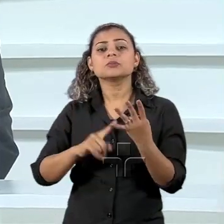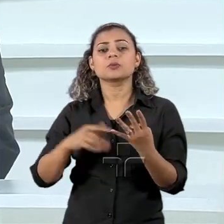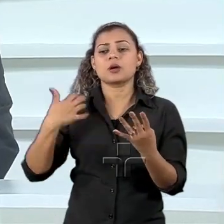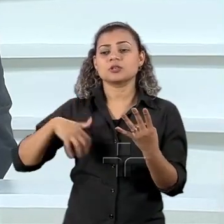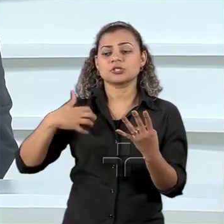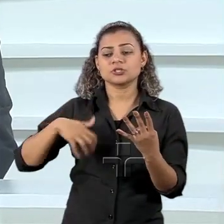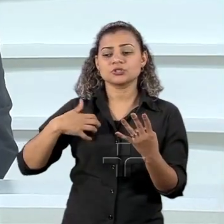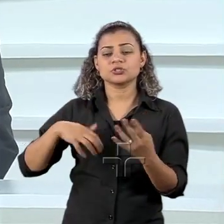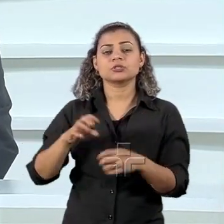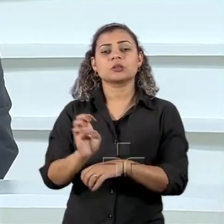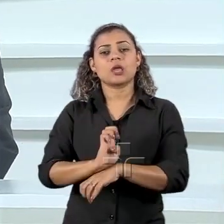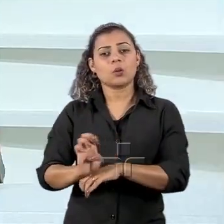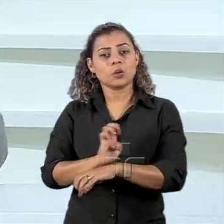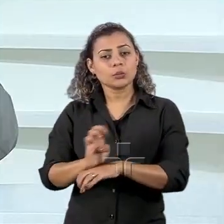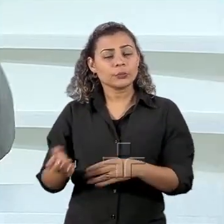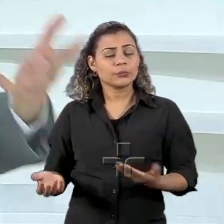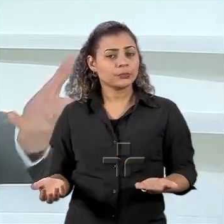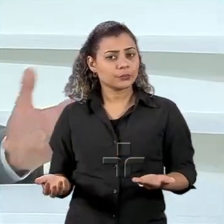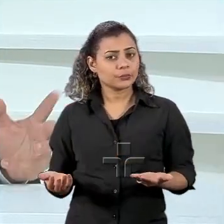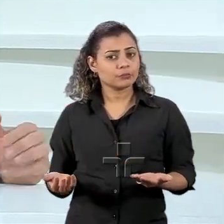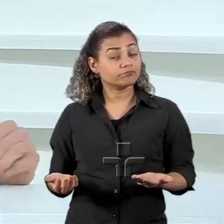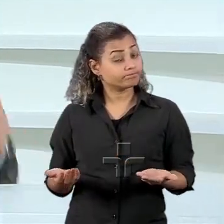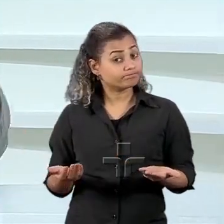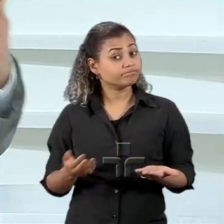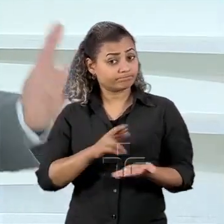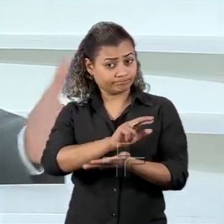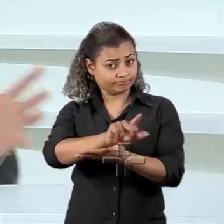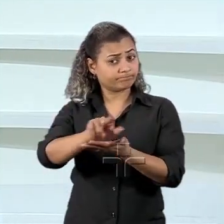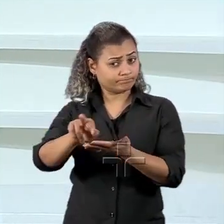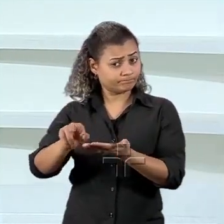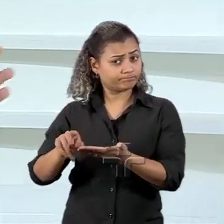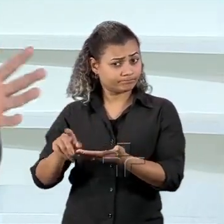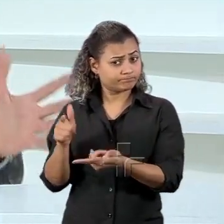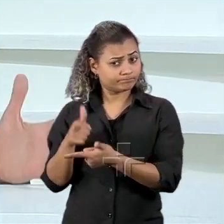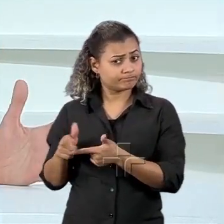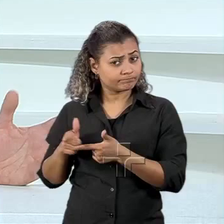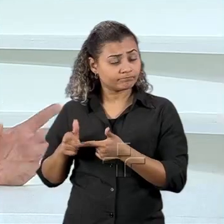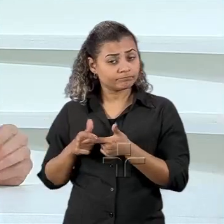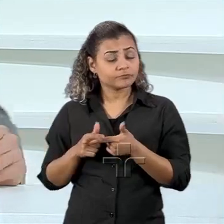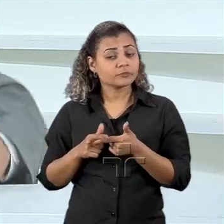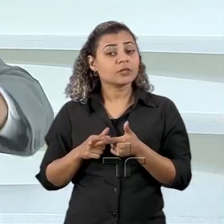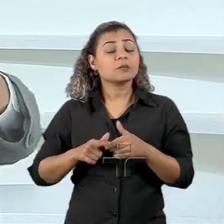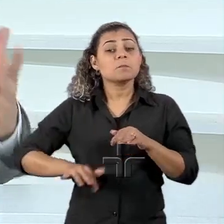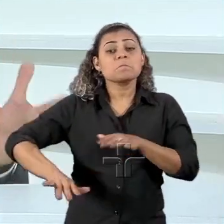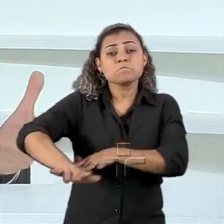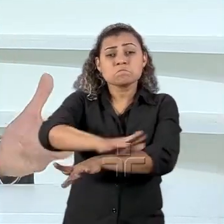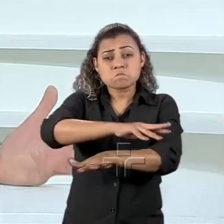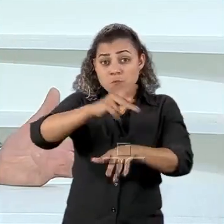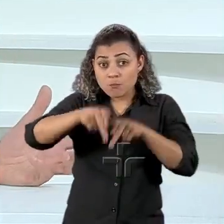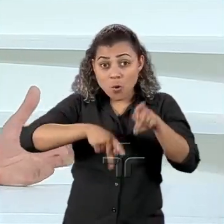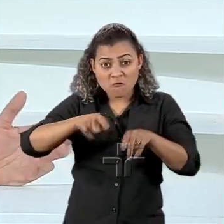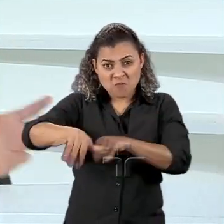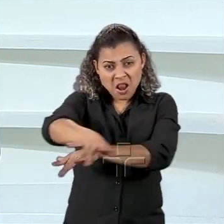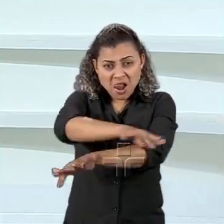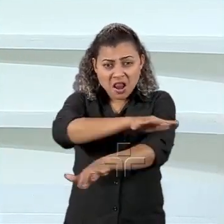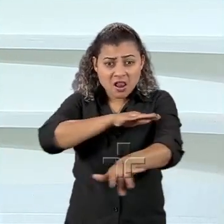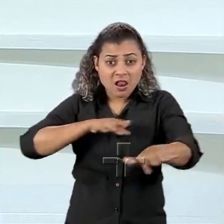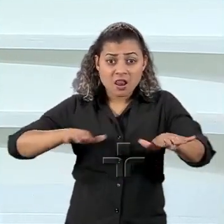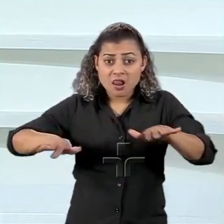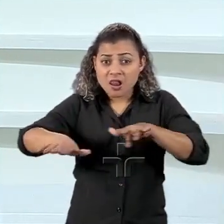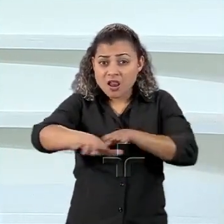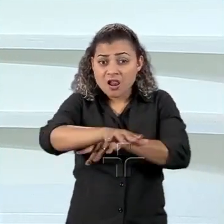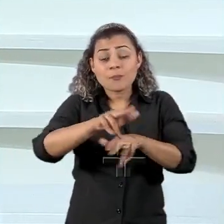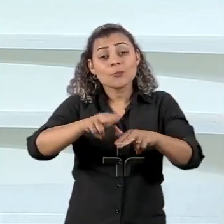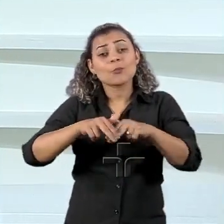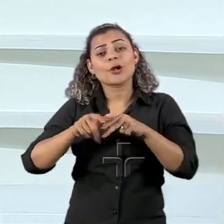recebendo o Chile centenas de milhares talvez milhões de pessoas num movimento populacional numa crise humanitária causada